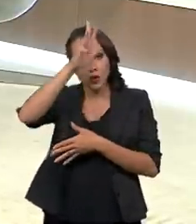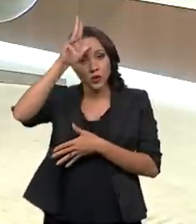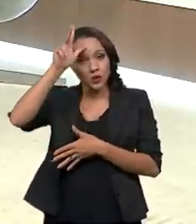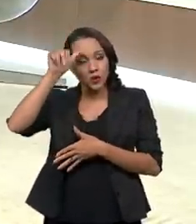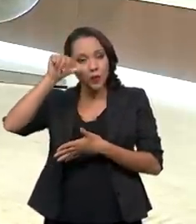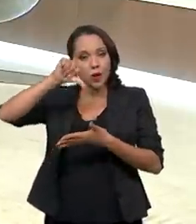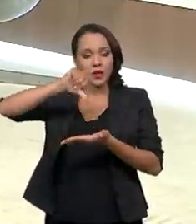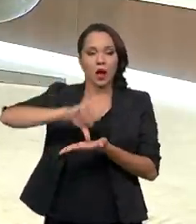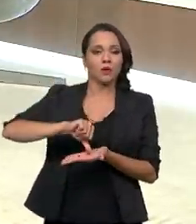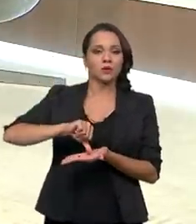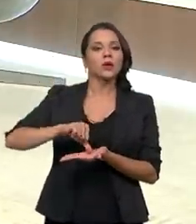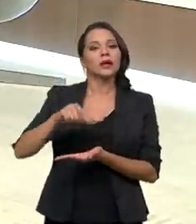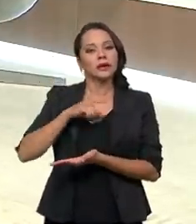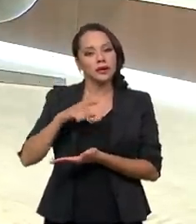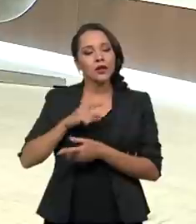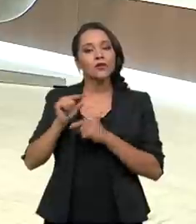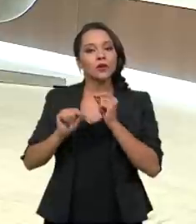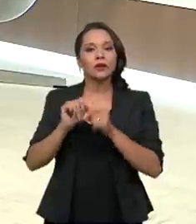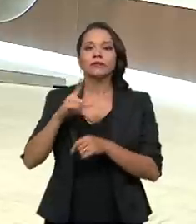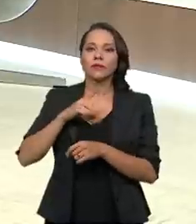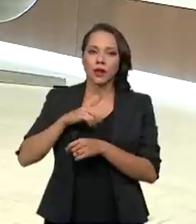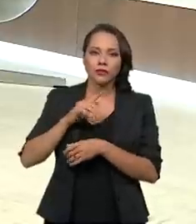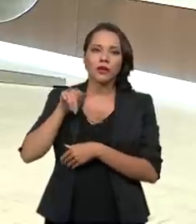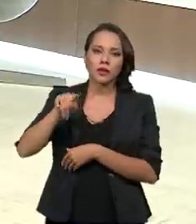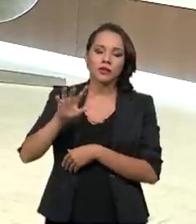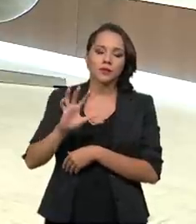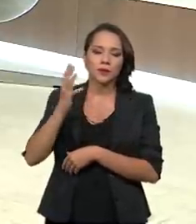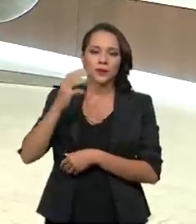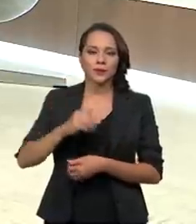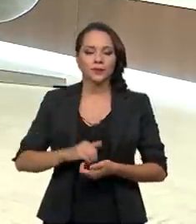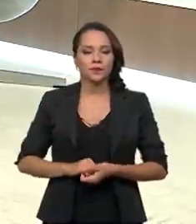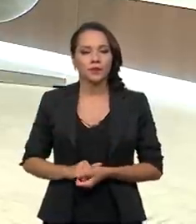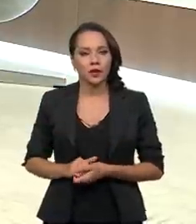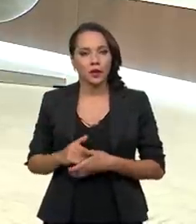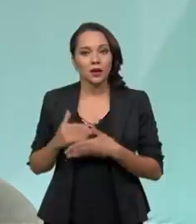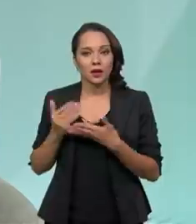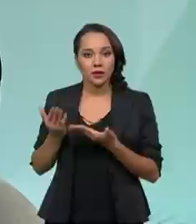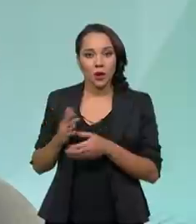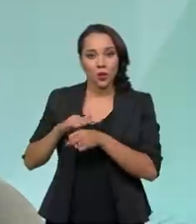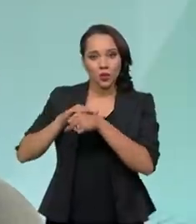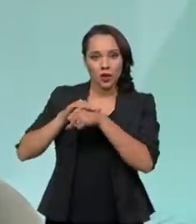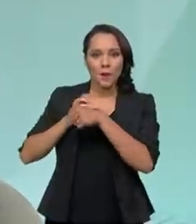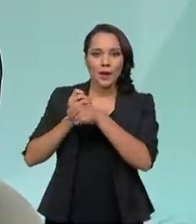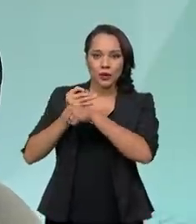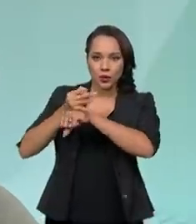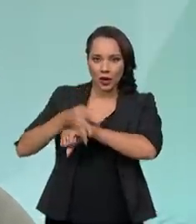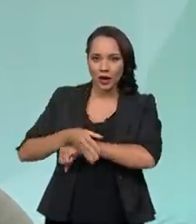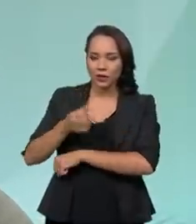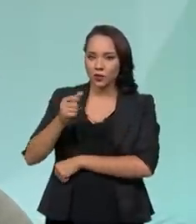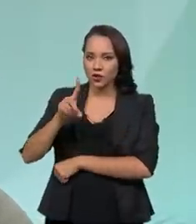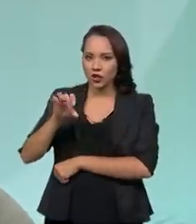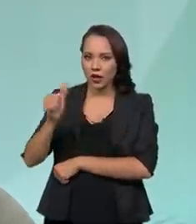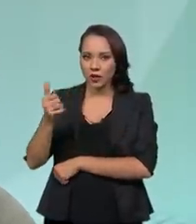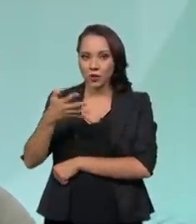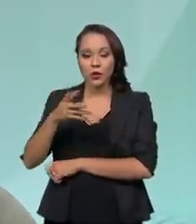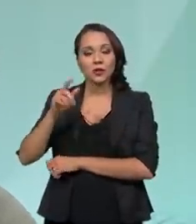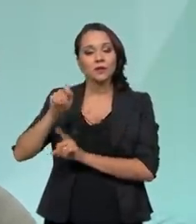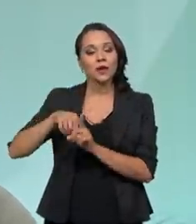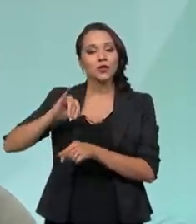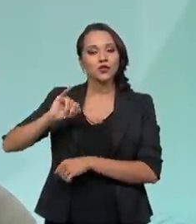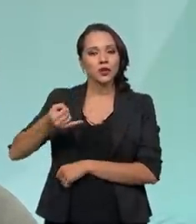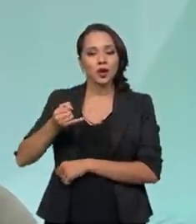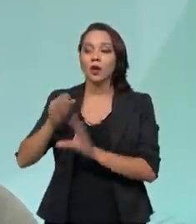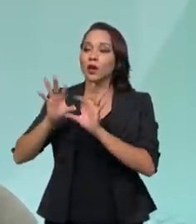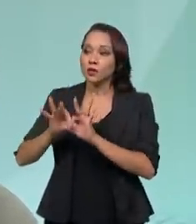que onde nós tivemos aí uma efetivação dessa questão. Então, na noite, na madrugada de 14 de janeiro, nós